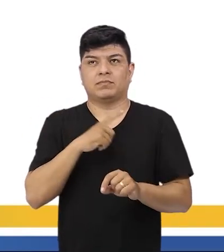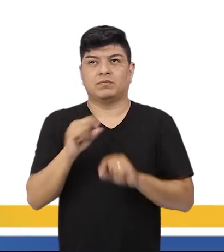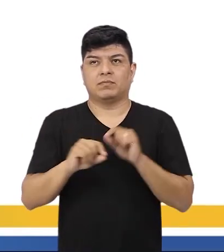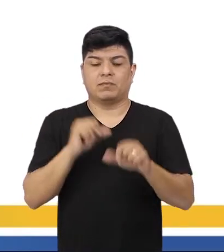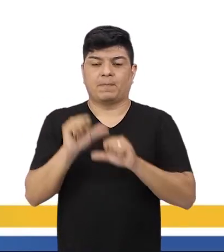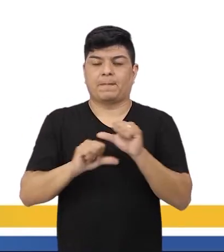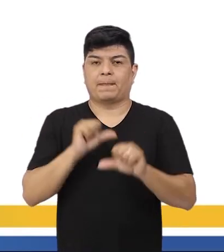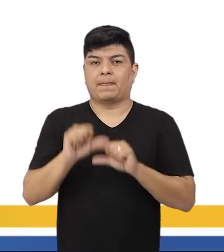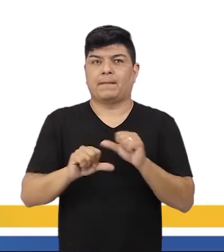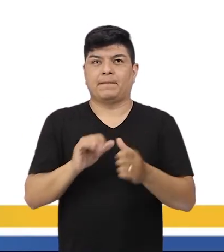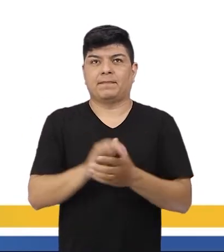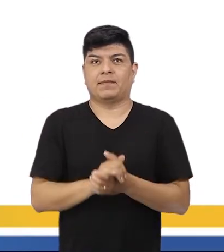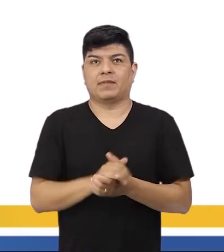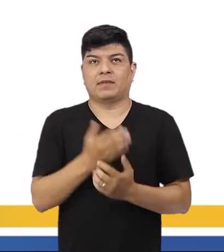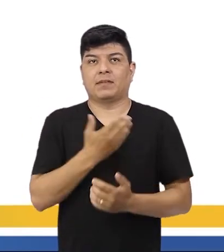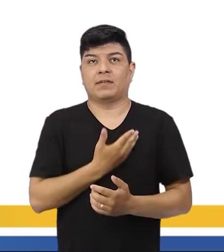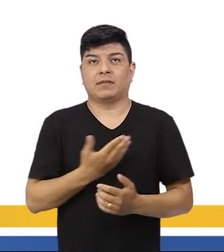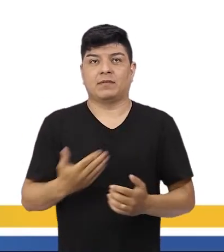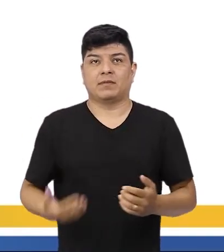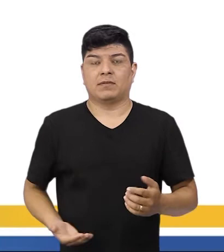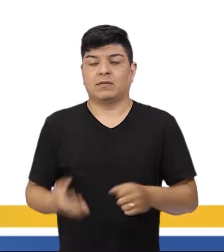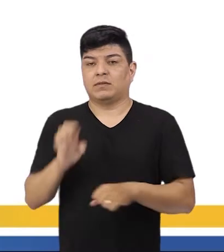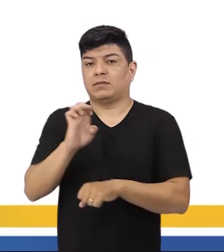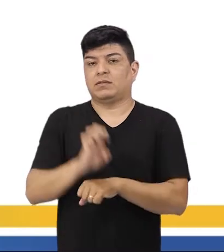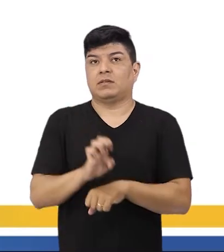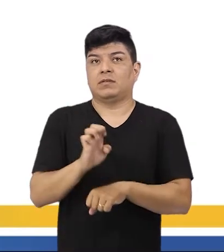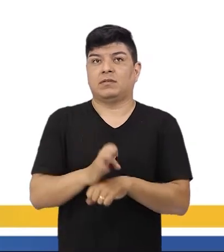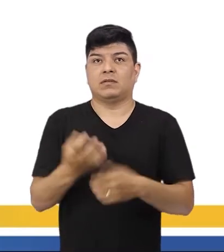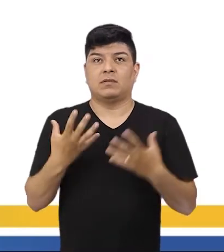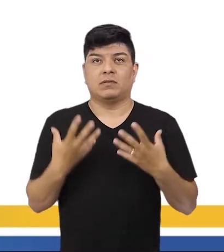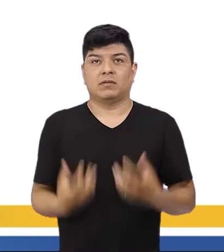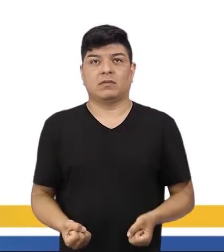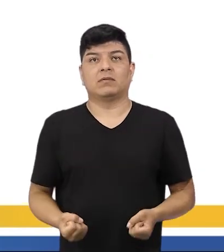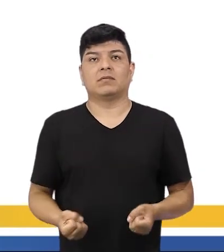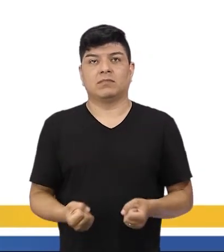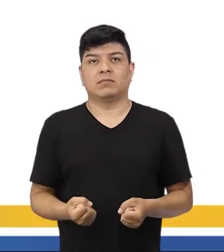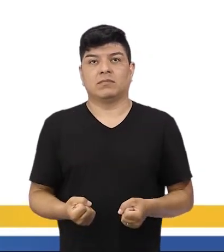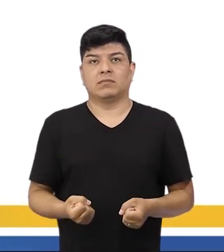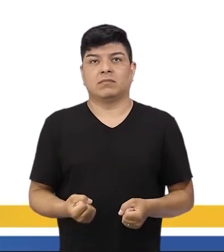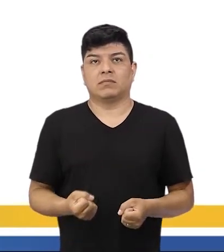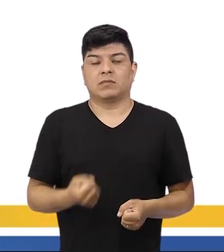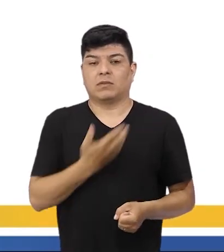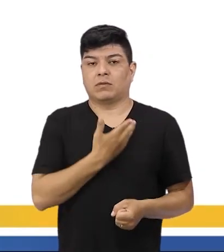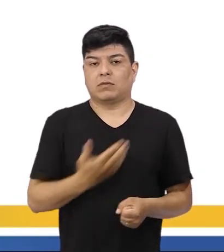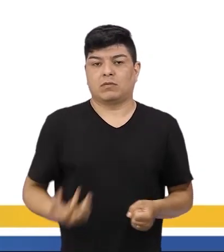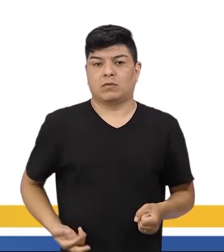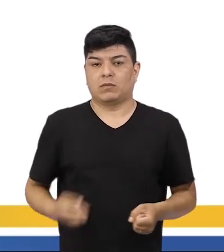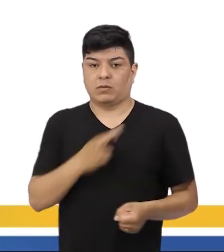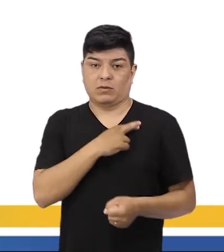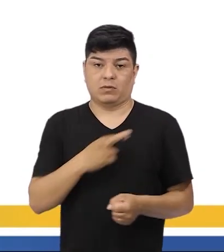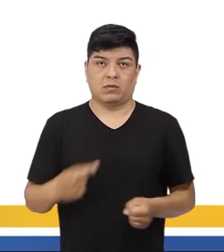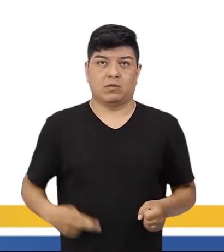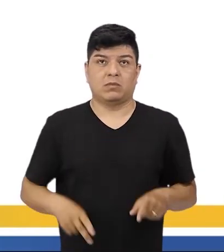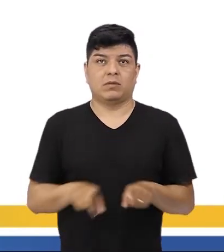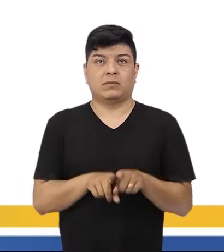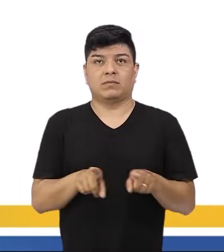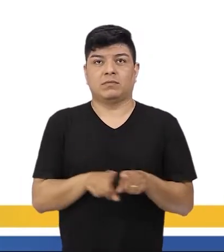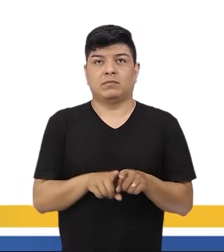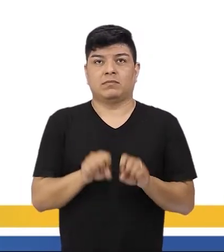aí, pessoal, que vai mudar, né? O governo do Estado, né? Adotou, então, uma forma de governo republicana, sistema